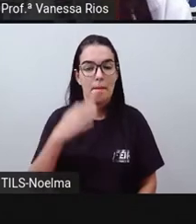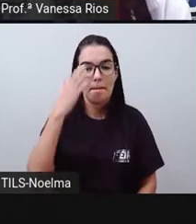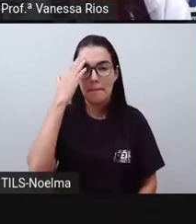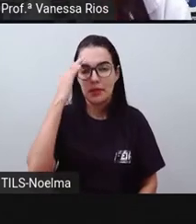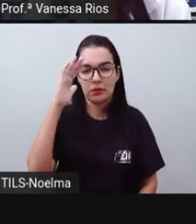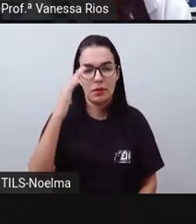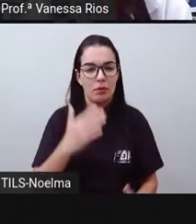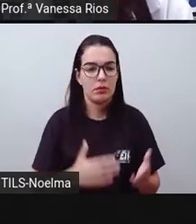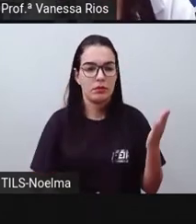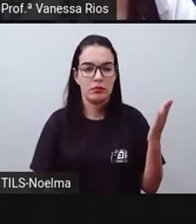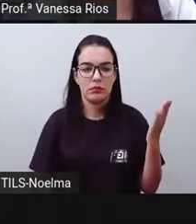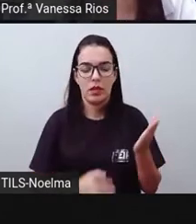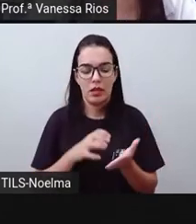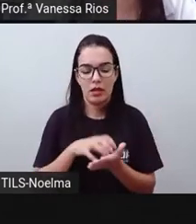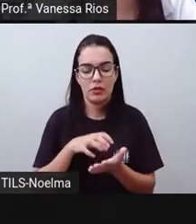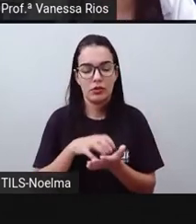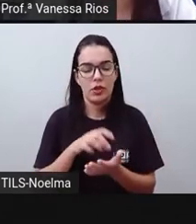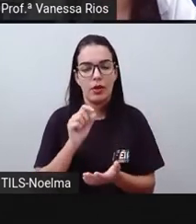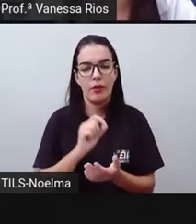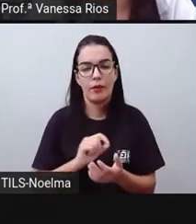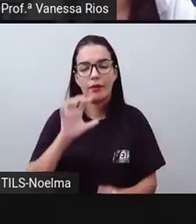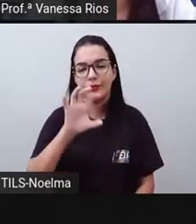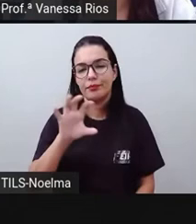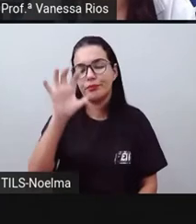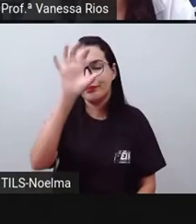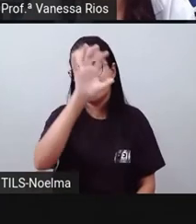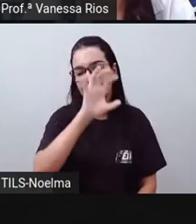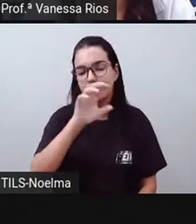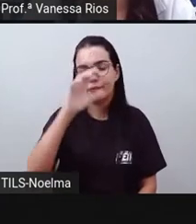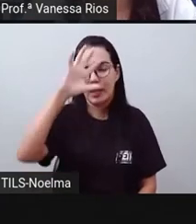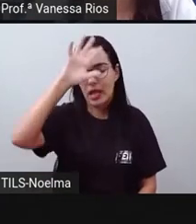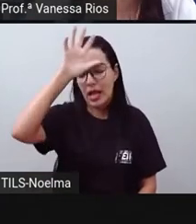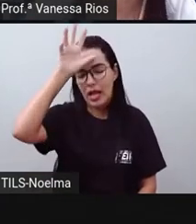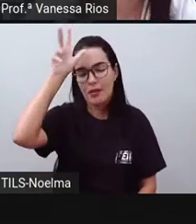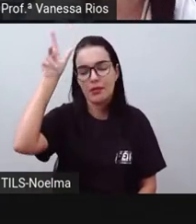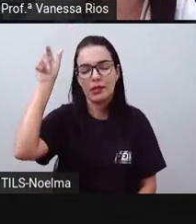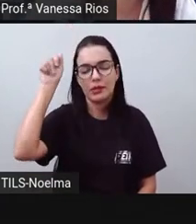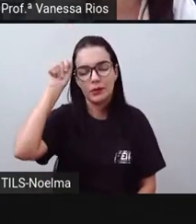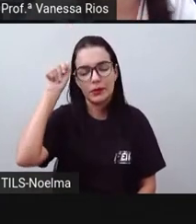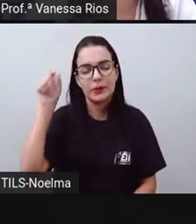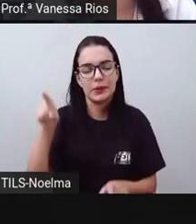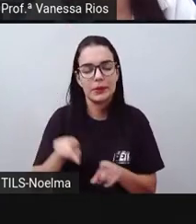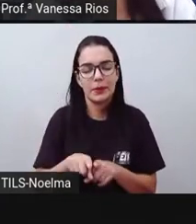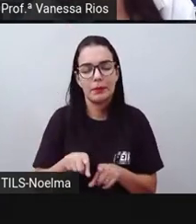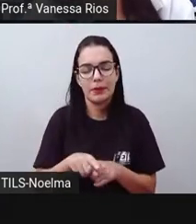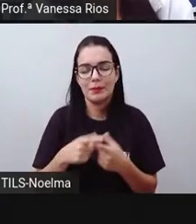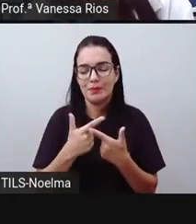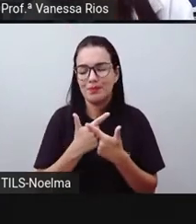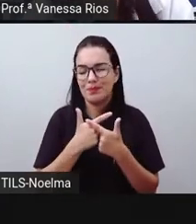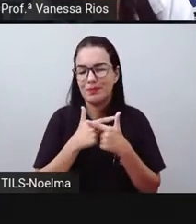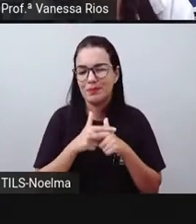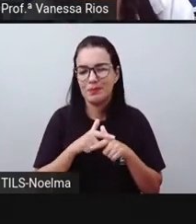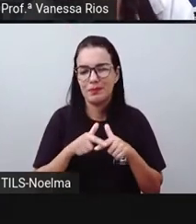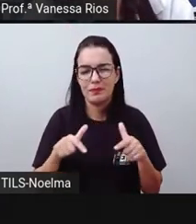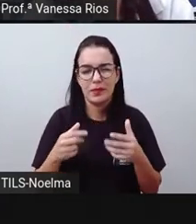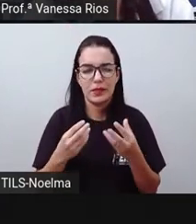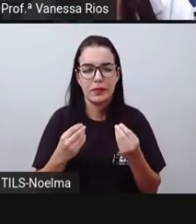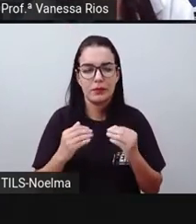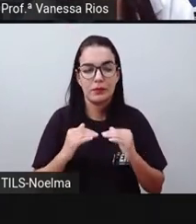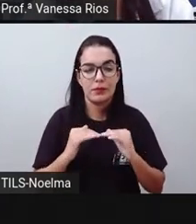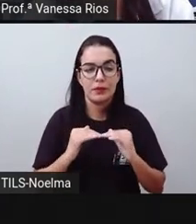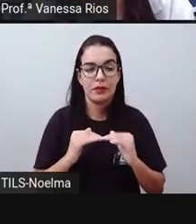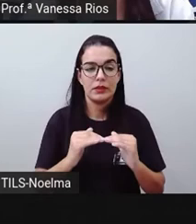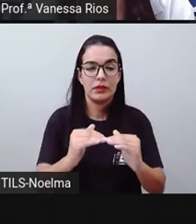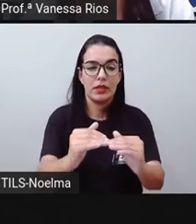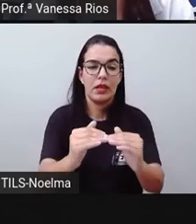norte. A gente já percebeu essa diferença com os transportes ferroviários e agora a gente percebe esta diferença